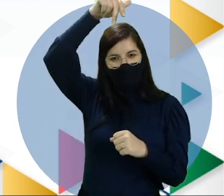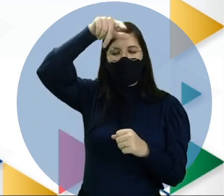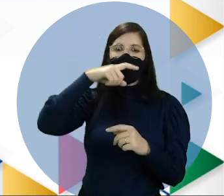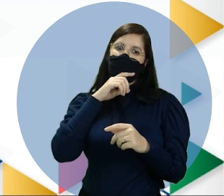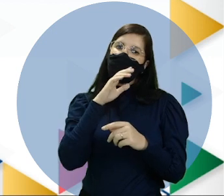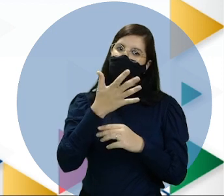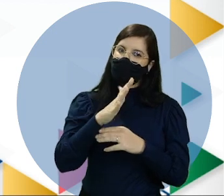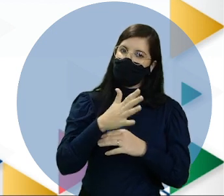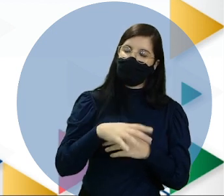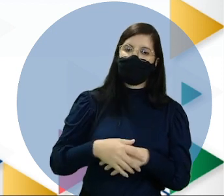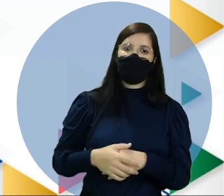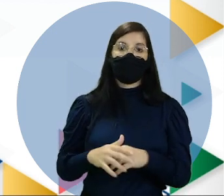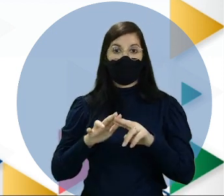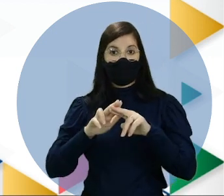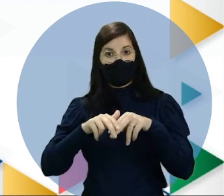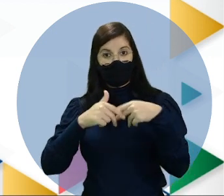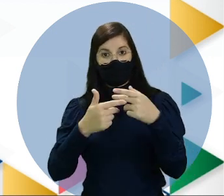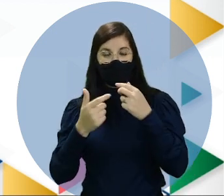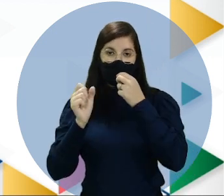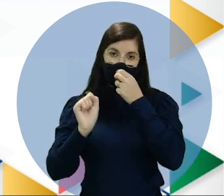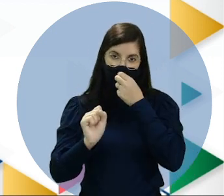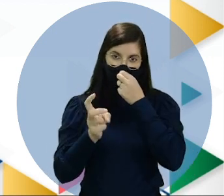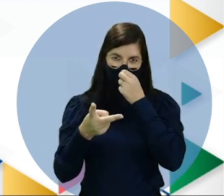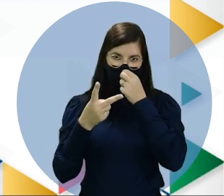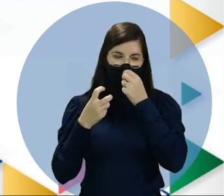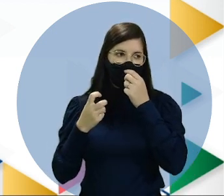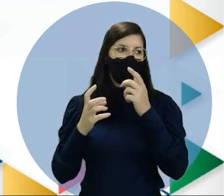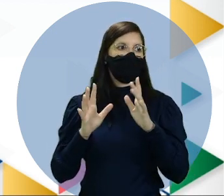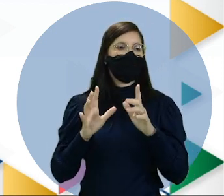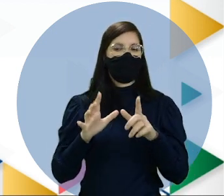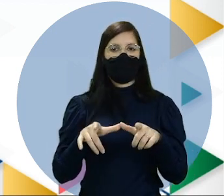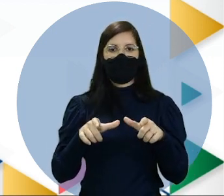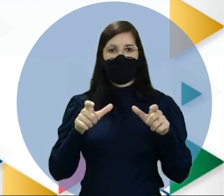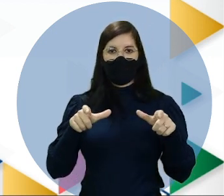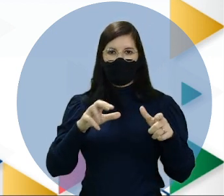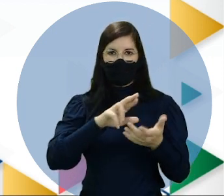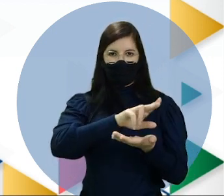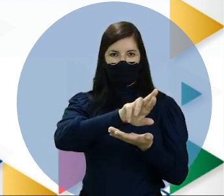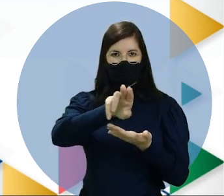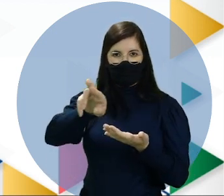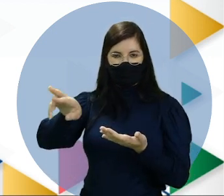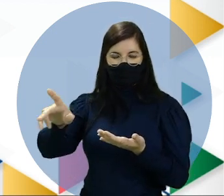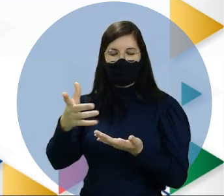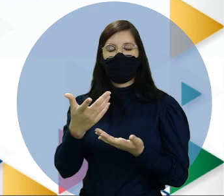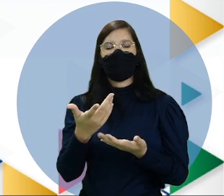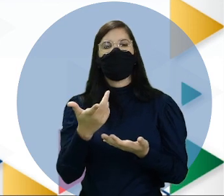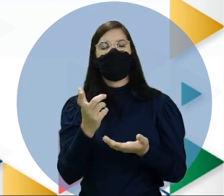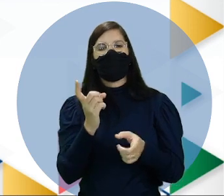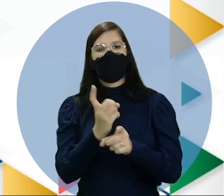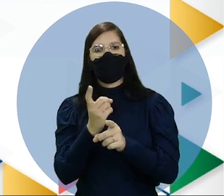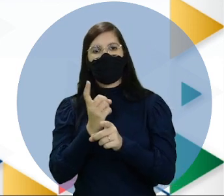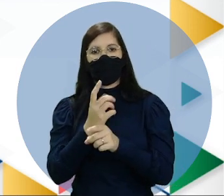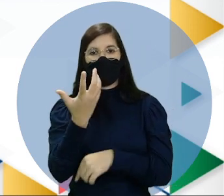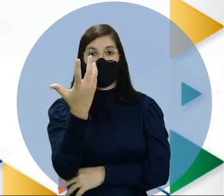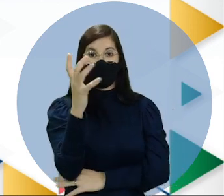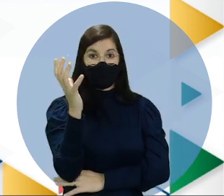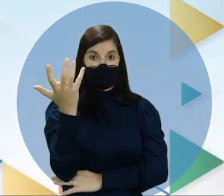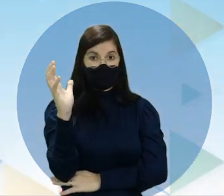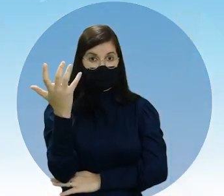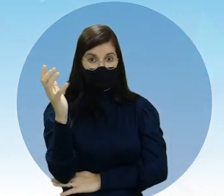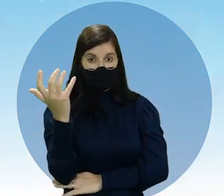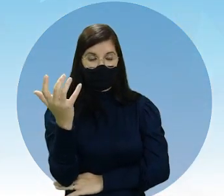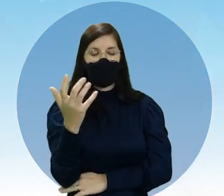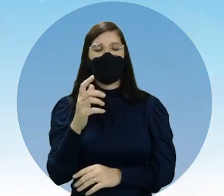Do mesmo modo, a gente pode observar as mais variadas expressões de vegetação